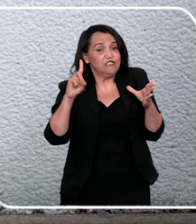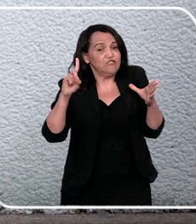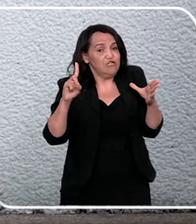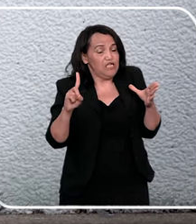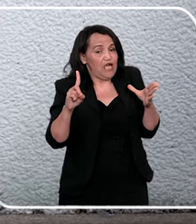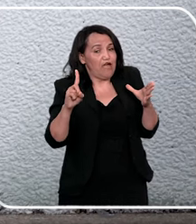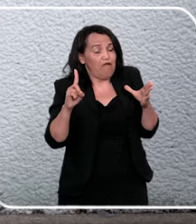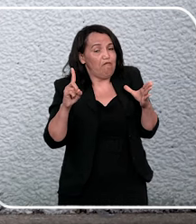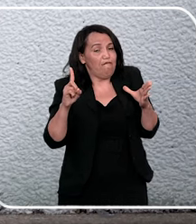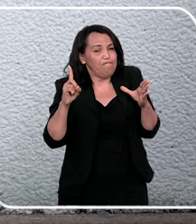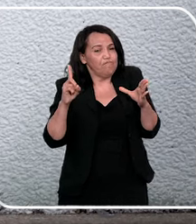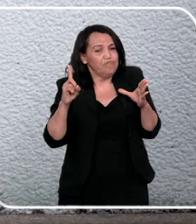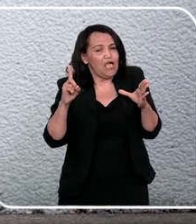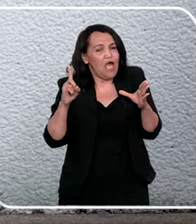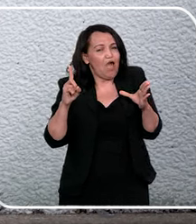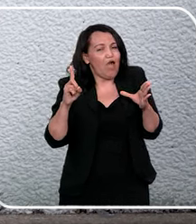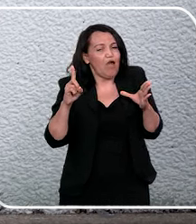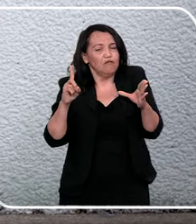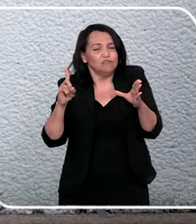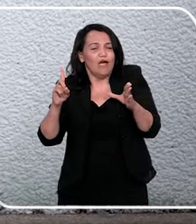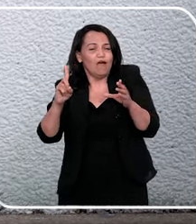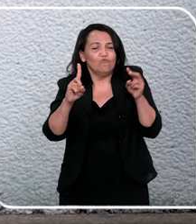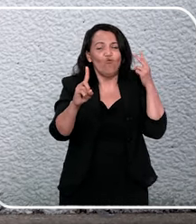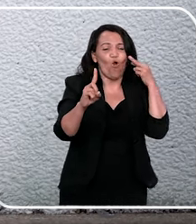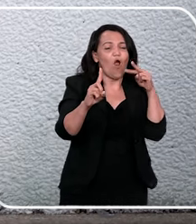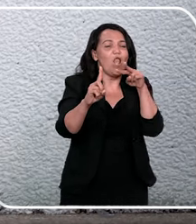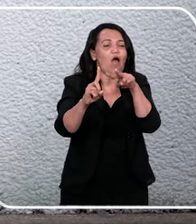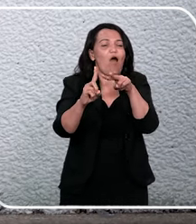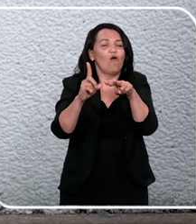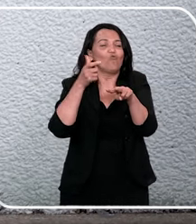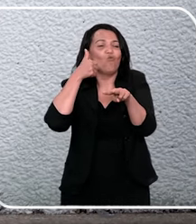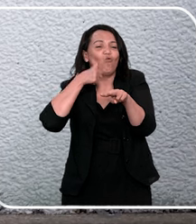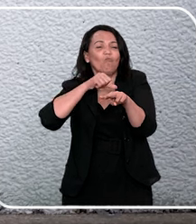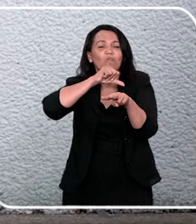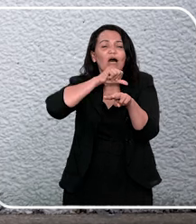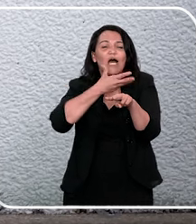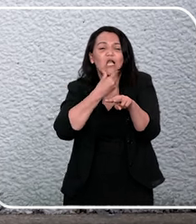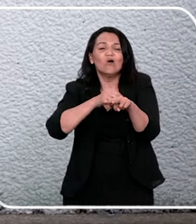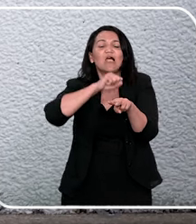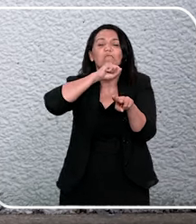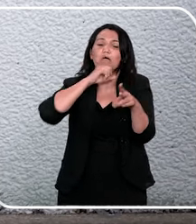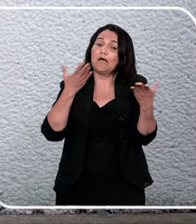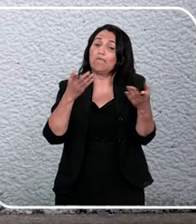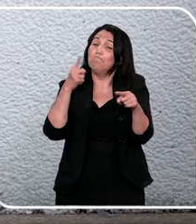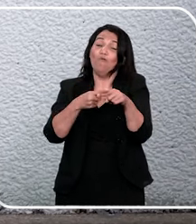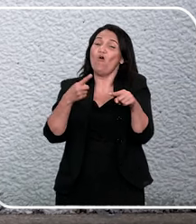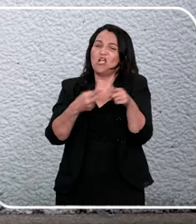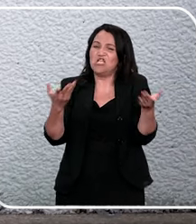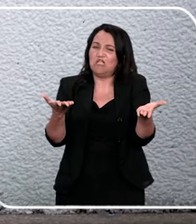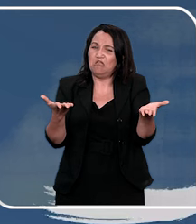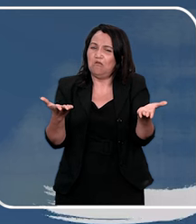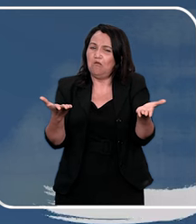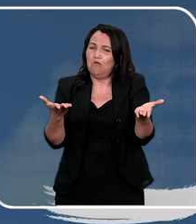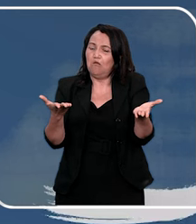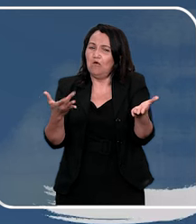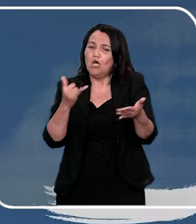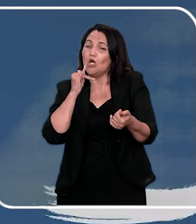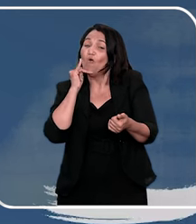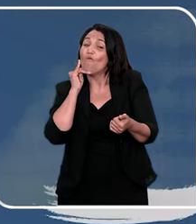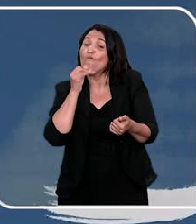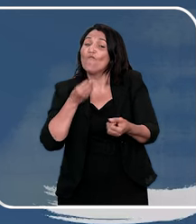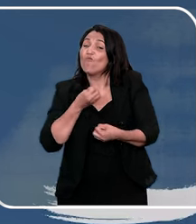atento, por que que tem que tirar a criança do seu campo de visão sempre, né, é, eu quero voltar pra aquela primeira pergunta,